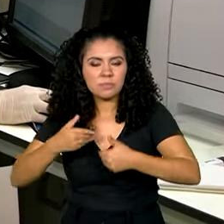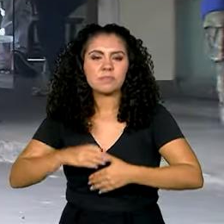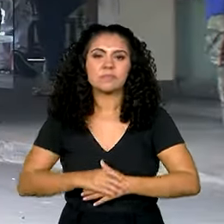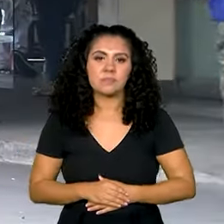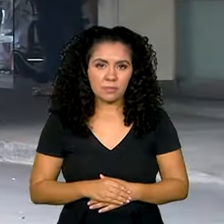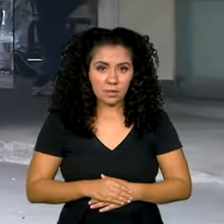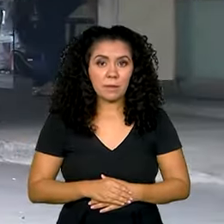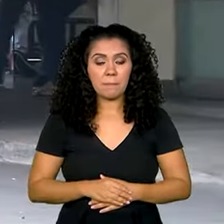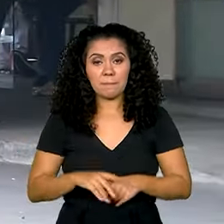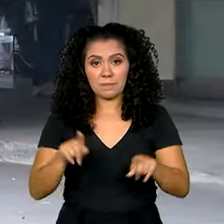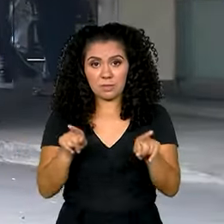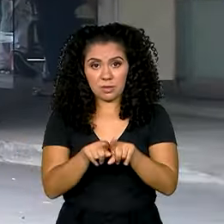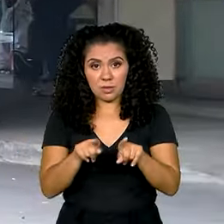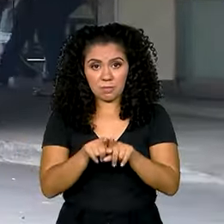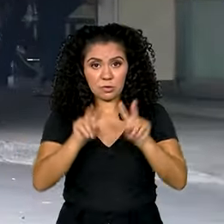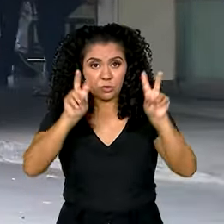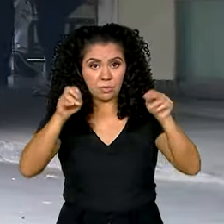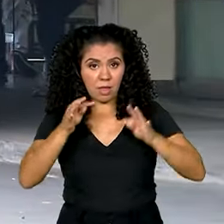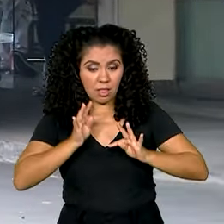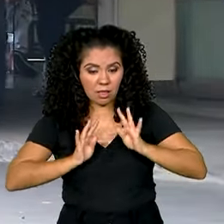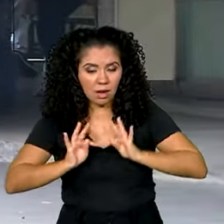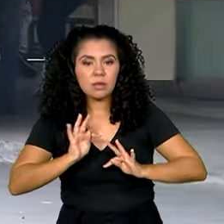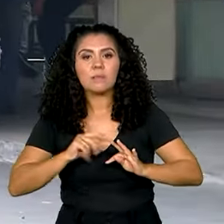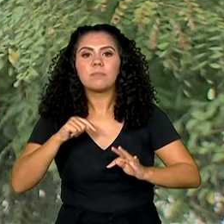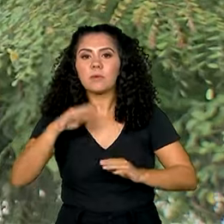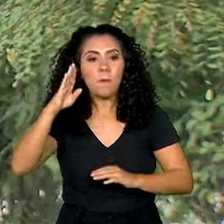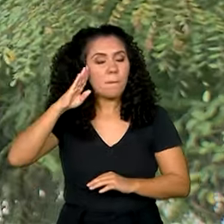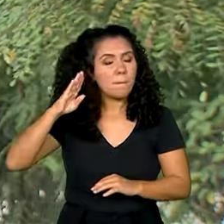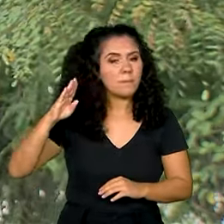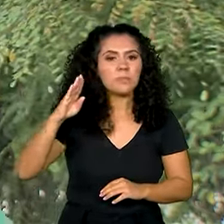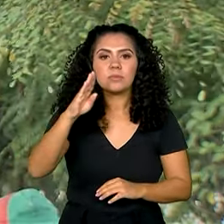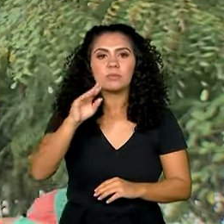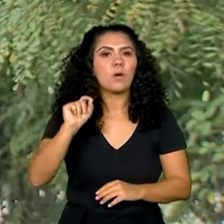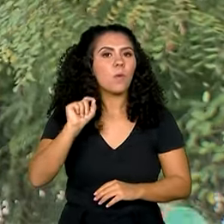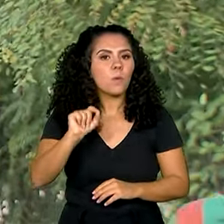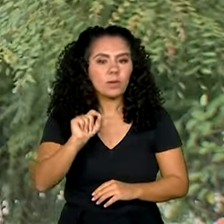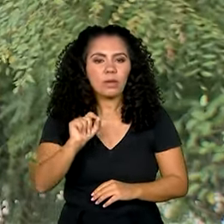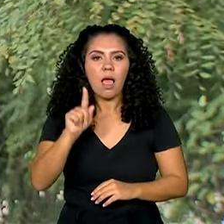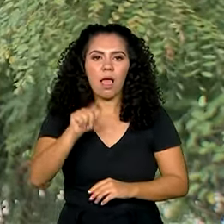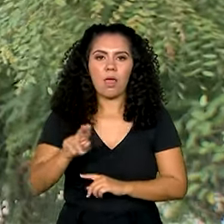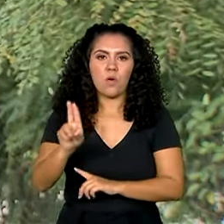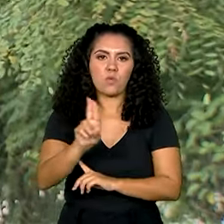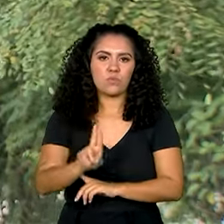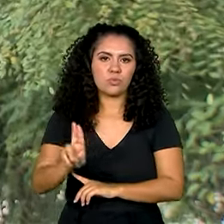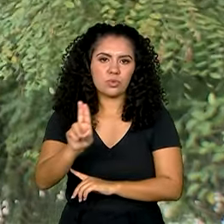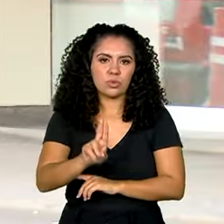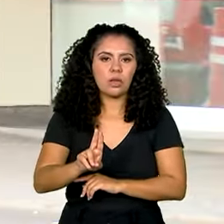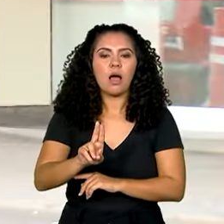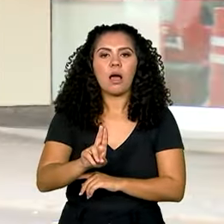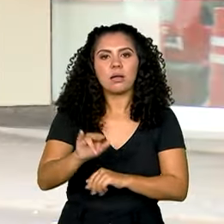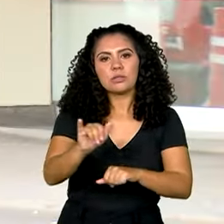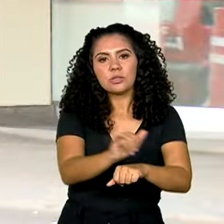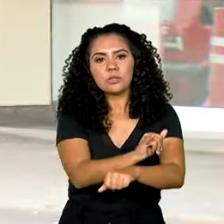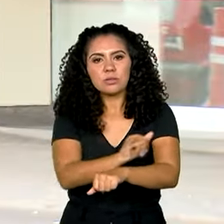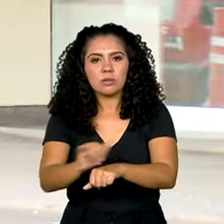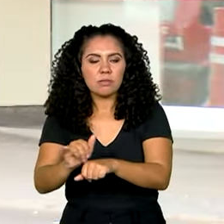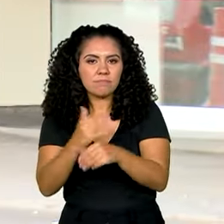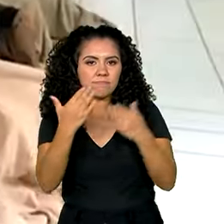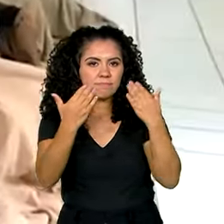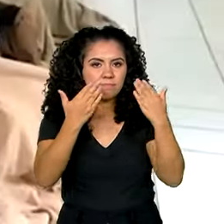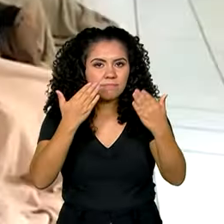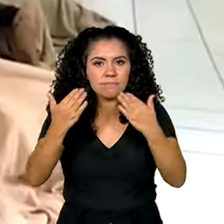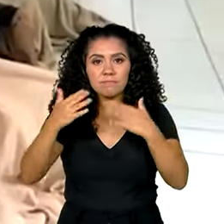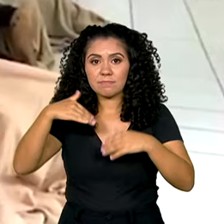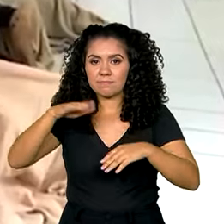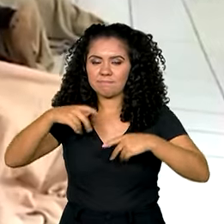Já no tratamento, um dos princípios é a utilização de alternativas terapêuticas mais